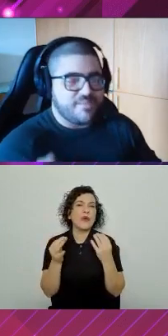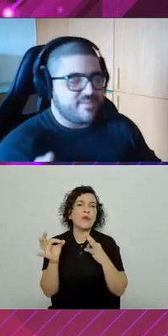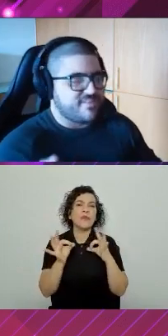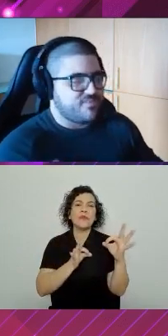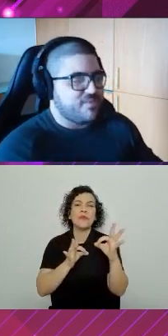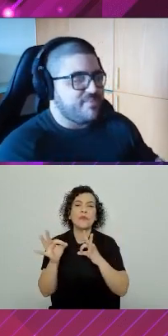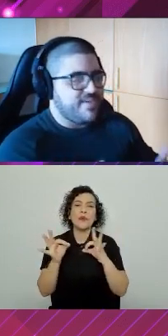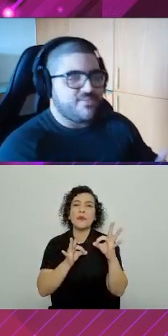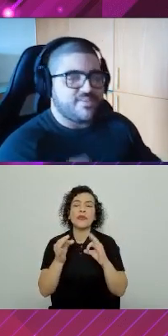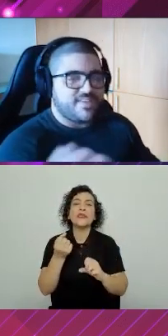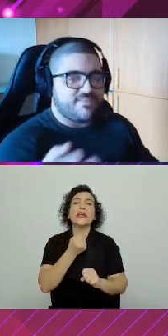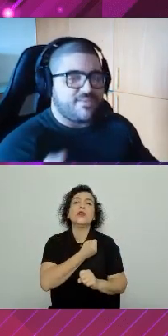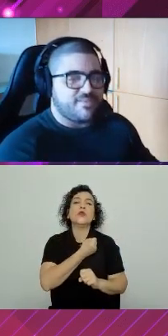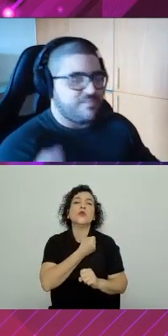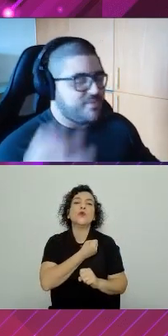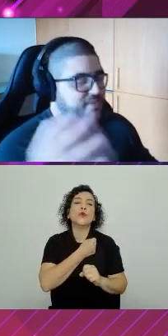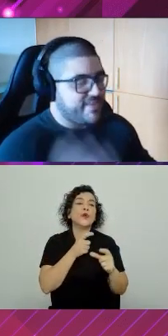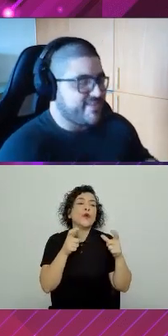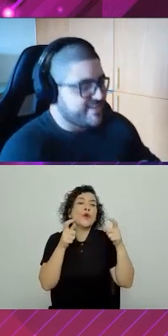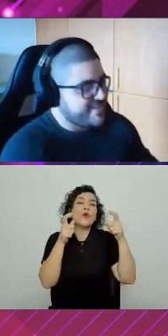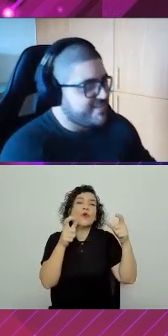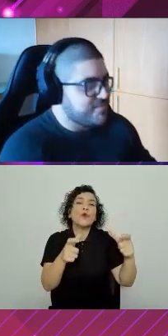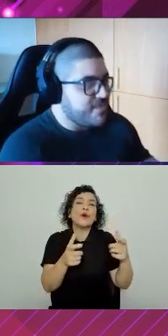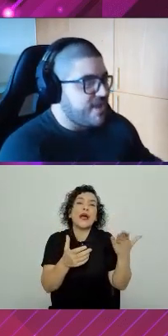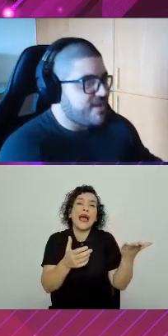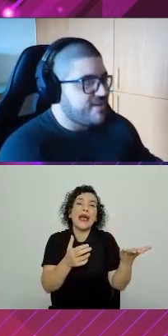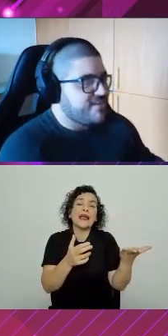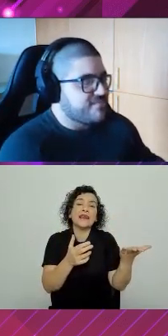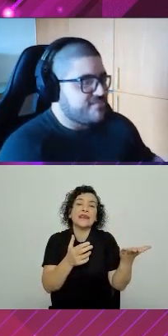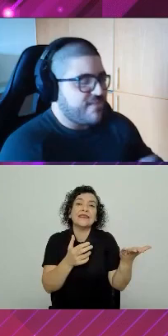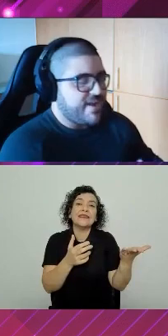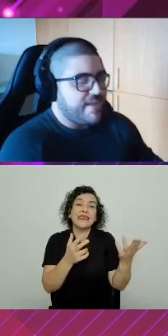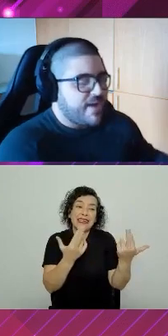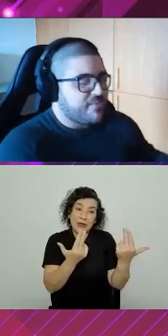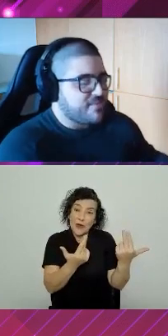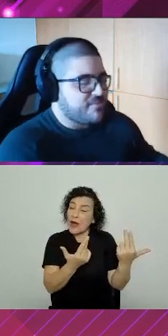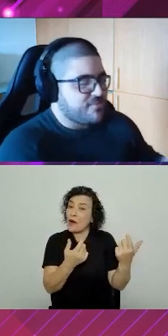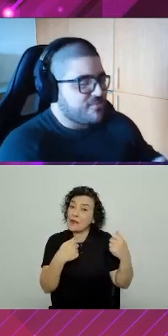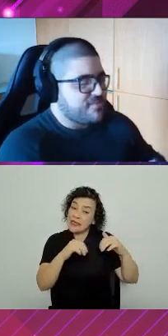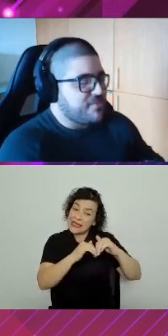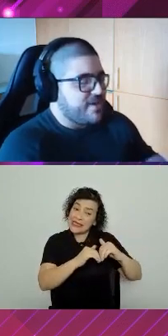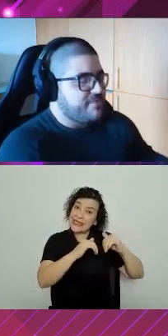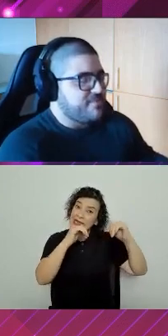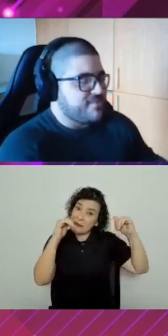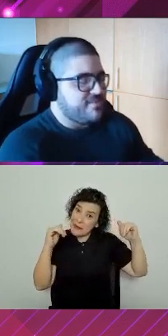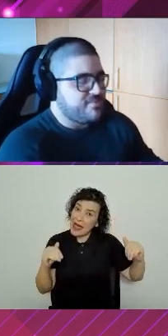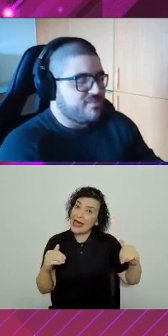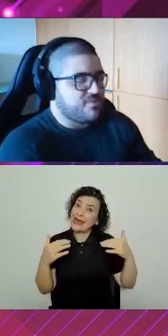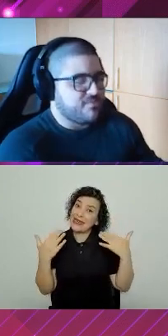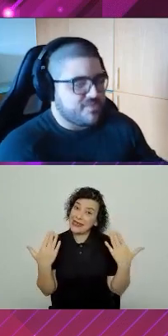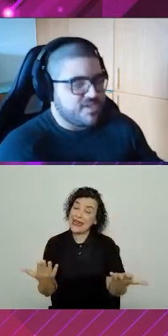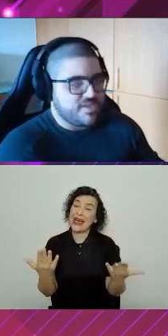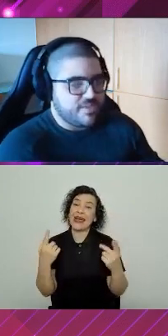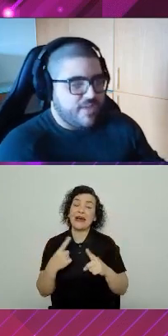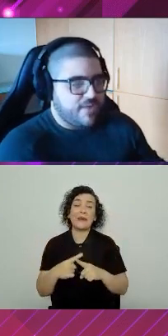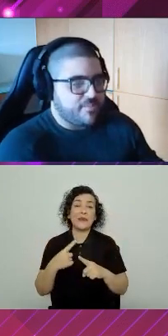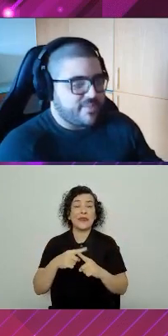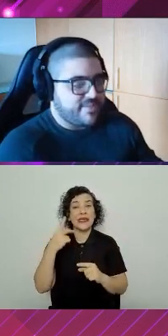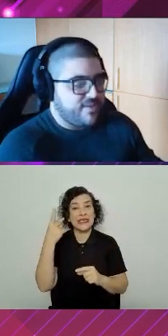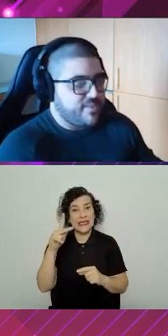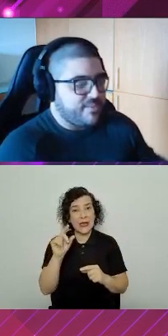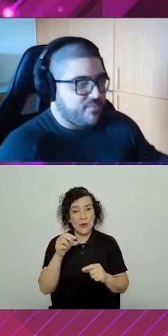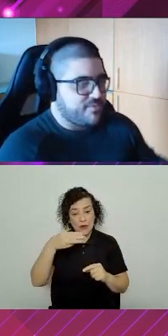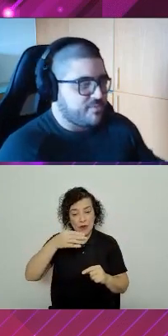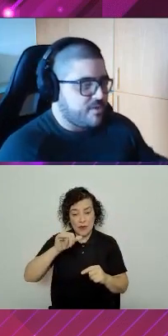do numbers em um ambiente onde está feito o deploy do header? Não dá. Você vai acabar com o seu ganho que você tinha no seu micro front-end. Então, a